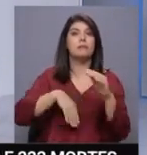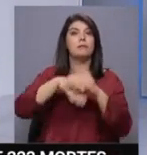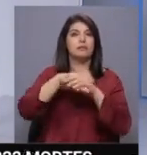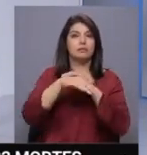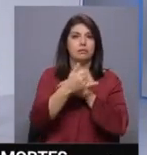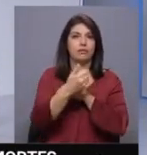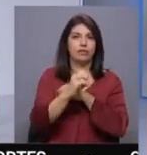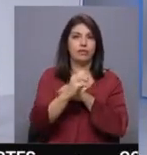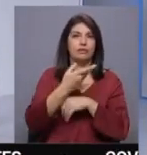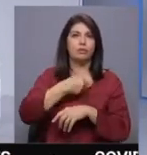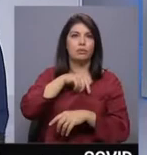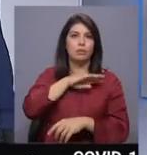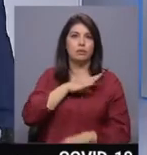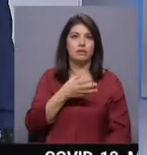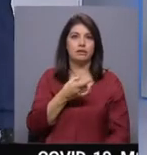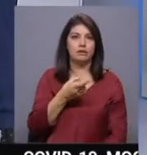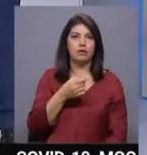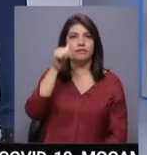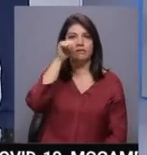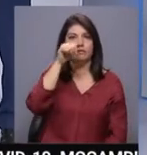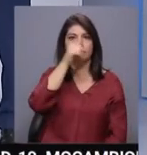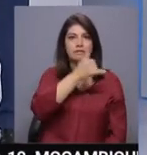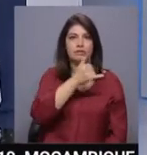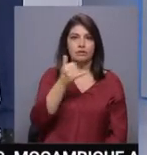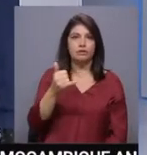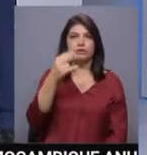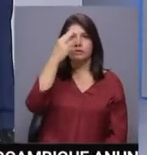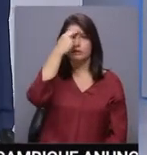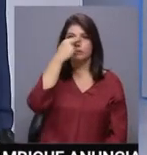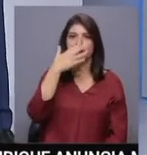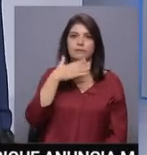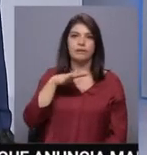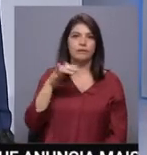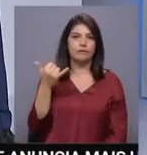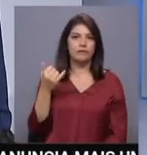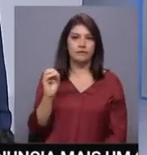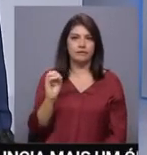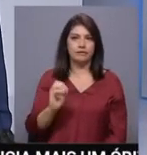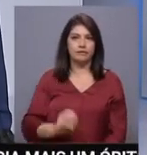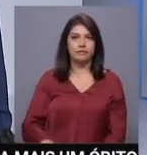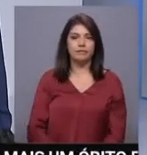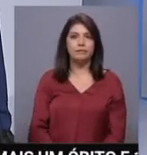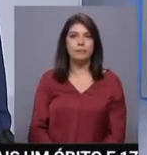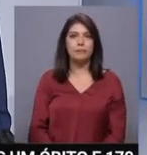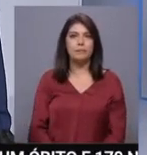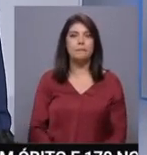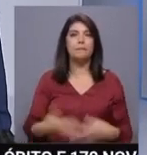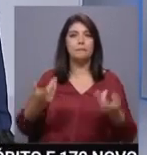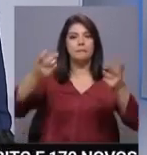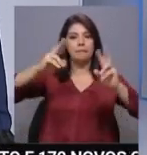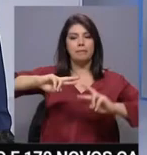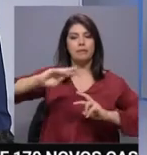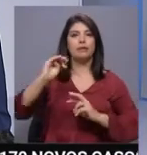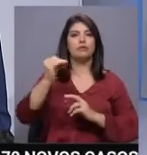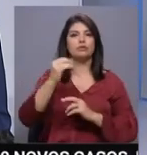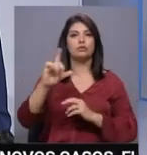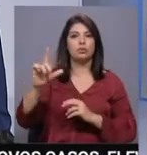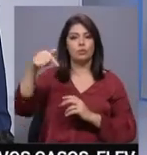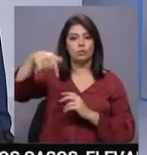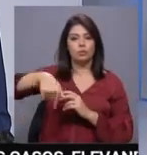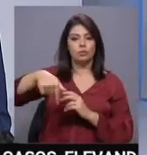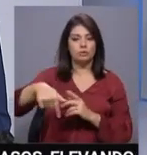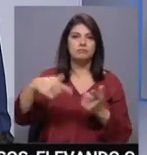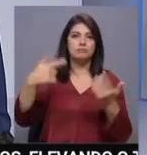Coimbra aos 19, Santarém aos 22, Castelo Branco aos 20 graus Celsius. Quanto à região sul, aqui o céu a